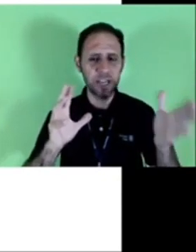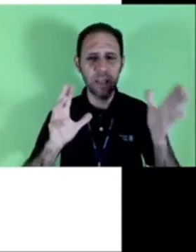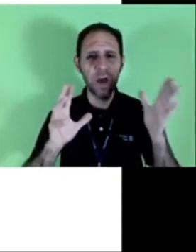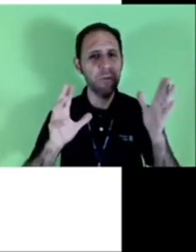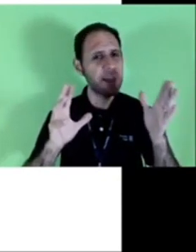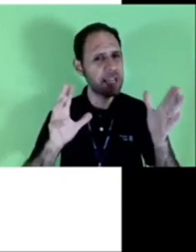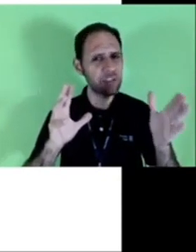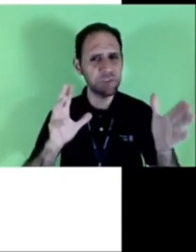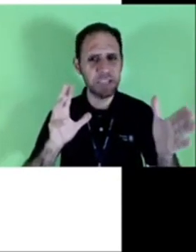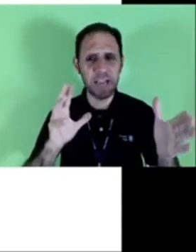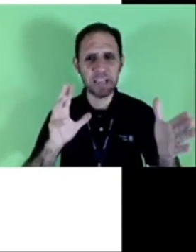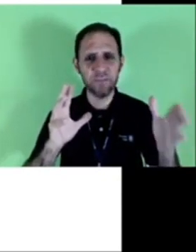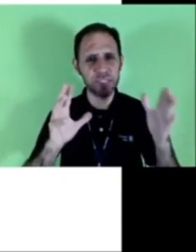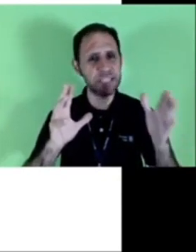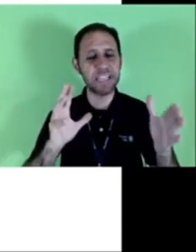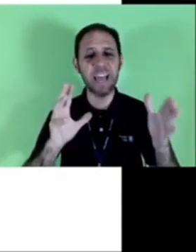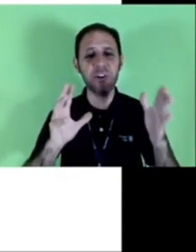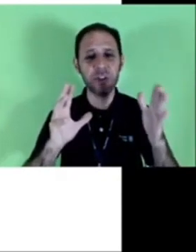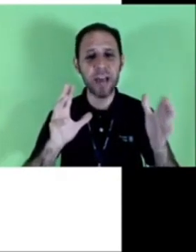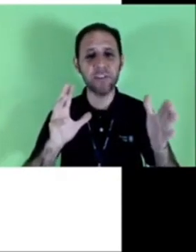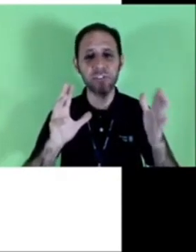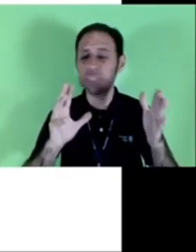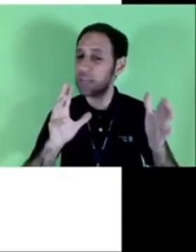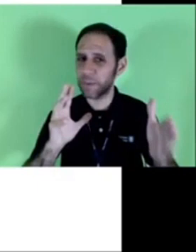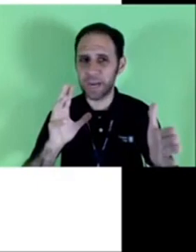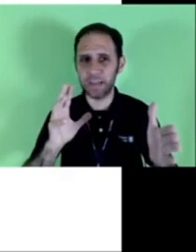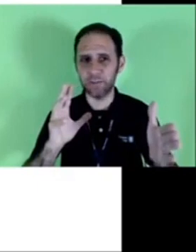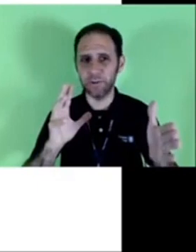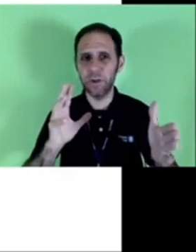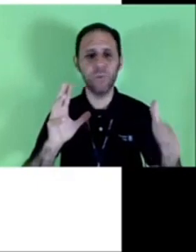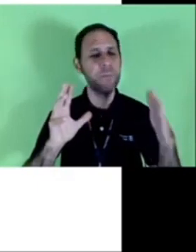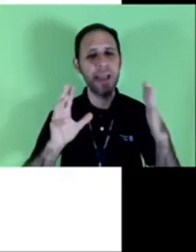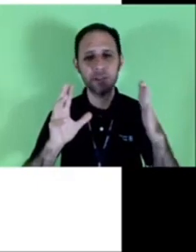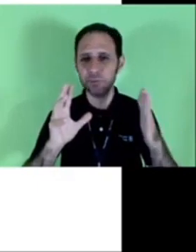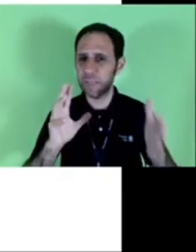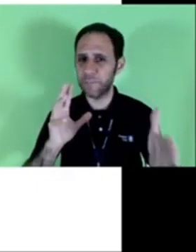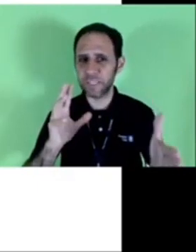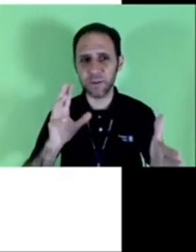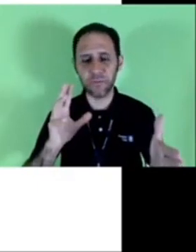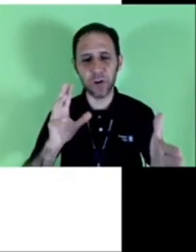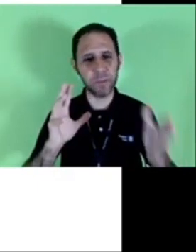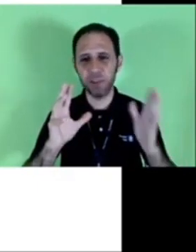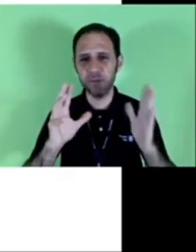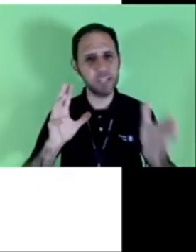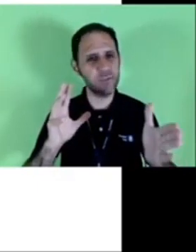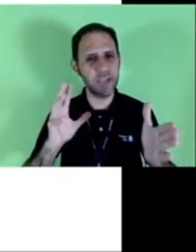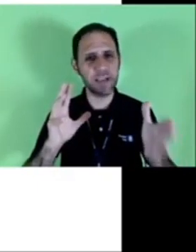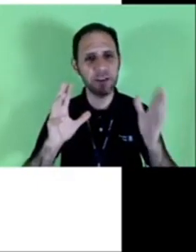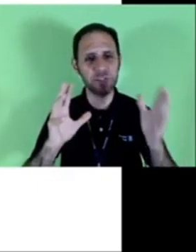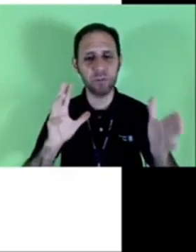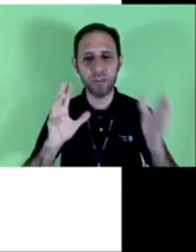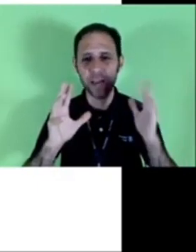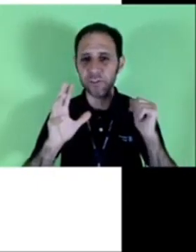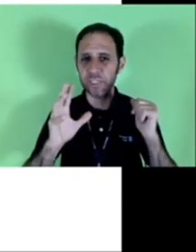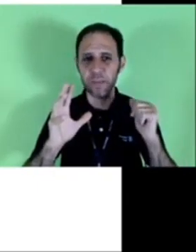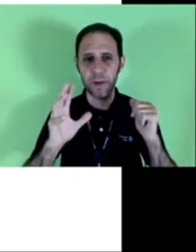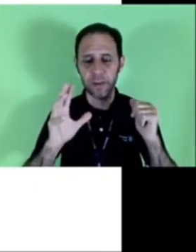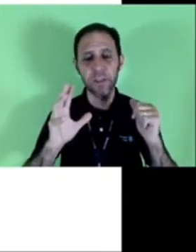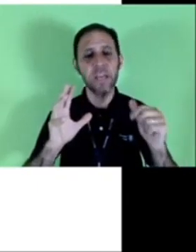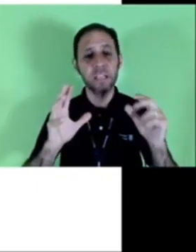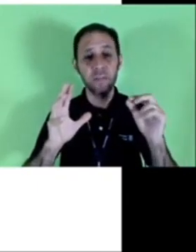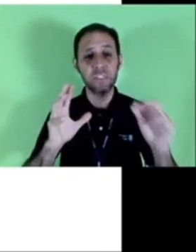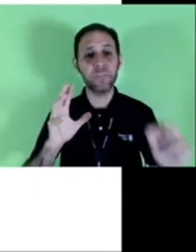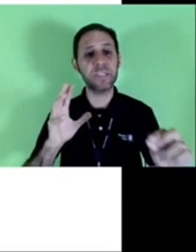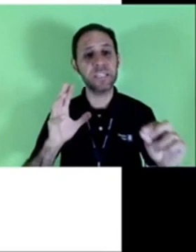dentista ele não vai adivinhar que você está em horário de trabalho o médico da mesma forma ele não vai adivinhar que é o seu horário de